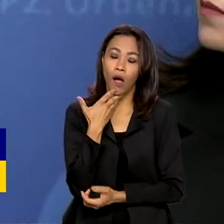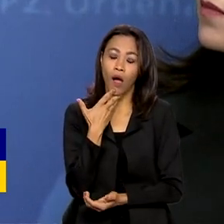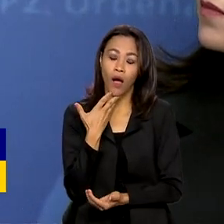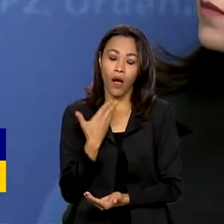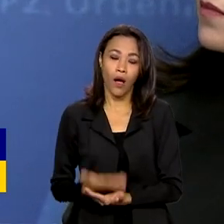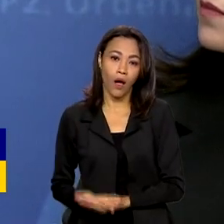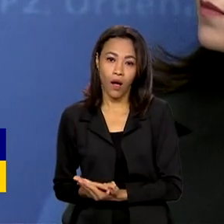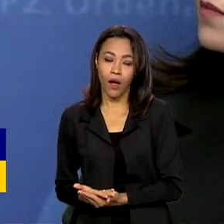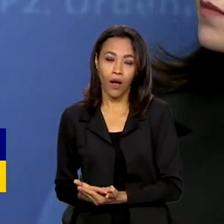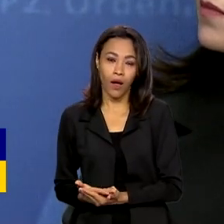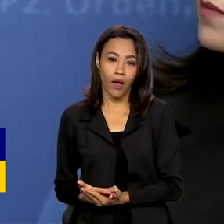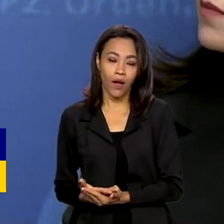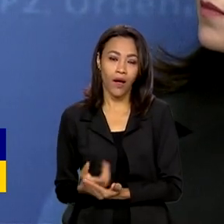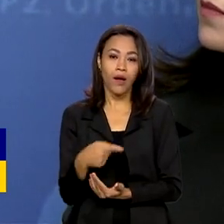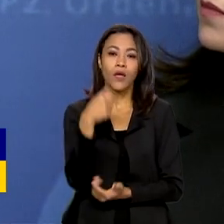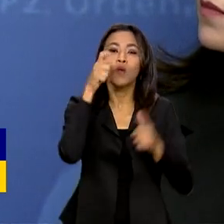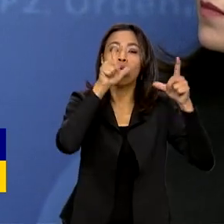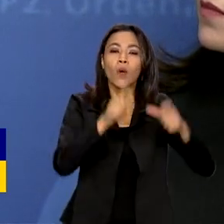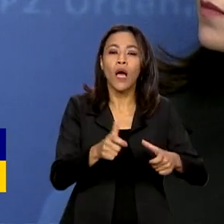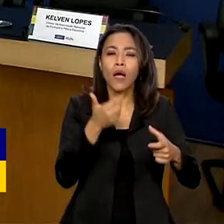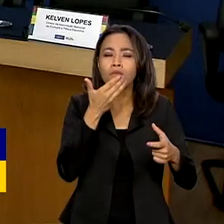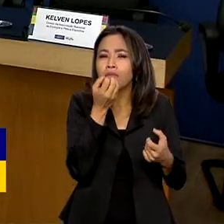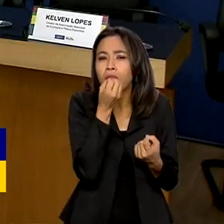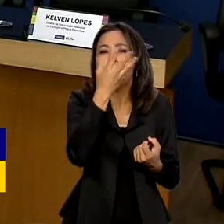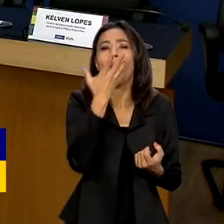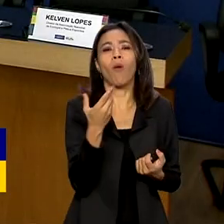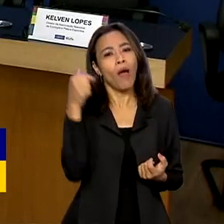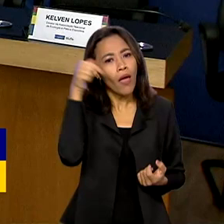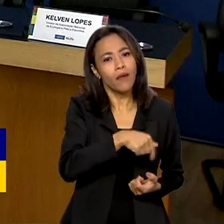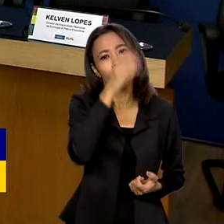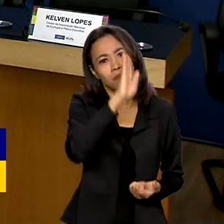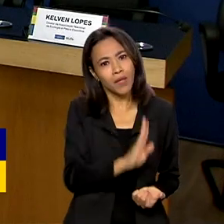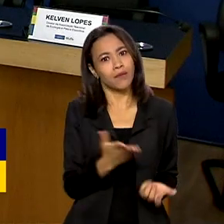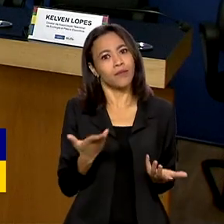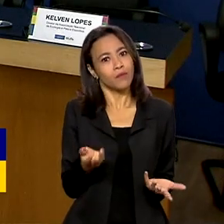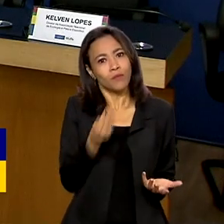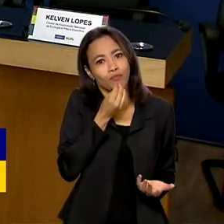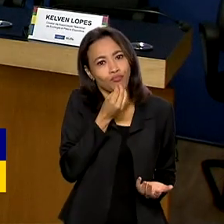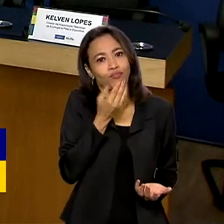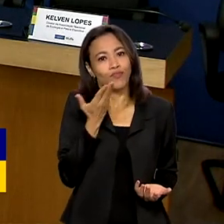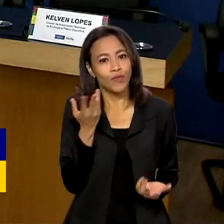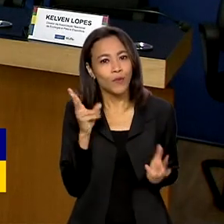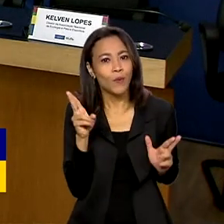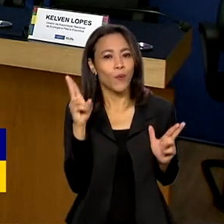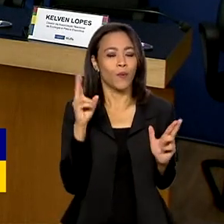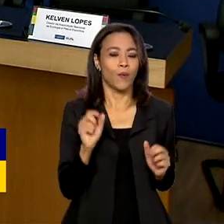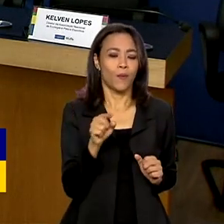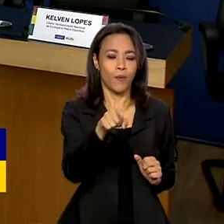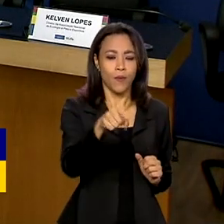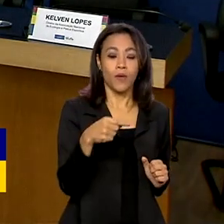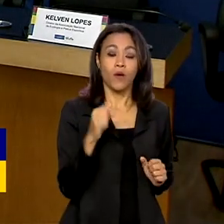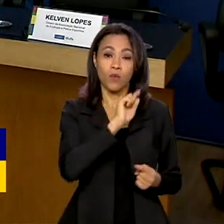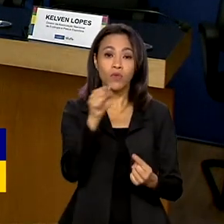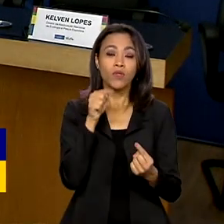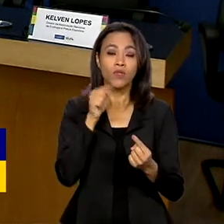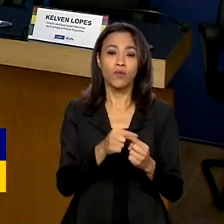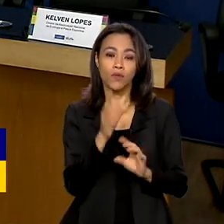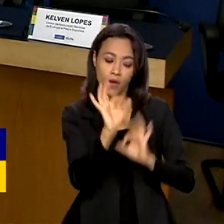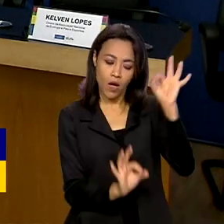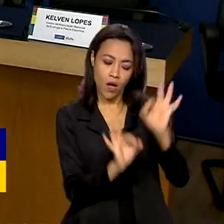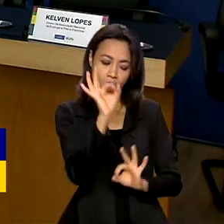sendo que o paraíso da pesca esportiva é o Brasil. A meta é construir o Plano Nacional de Desenvolvimento